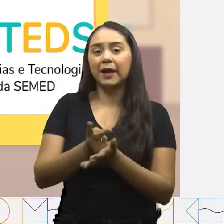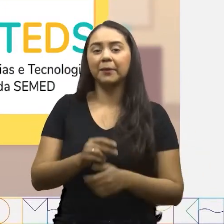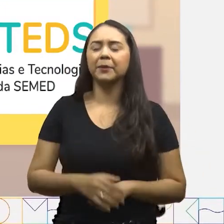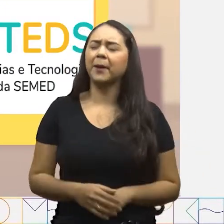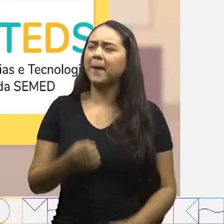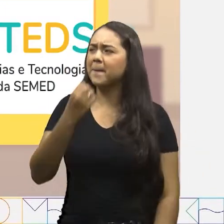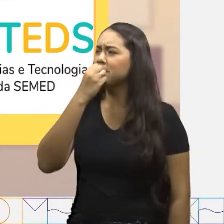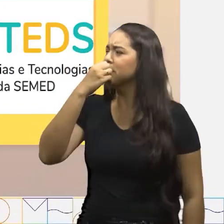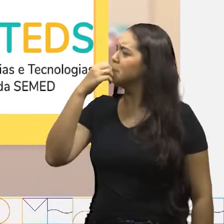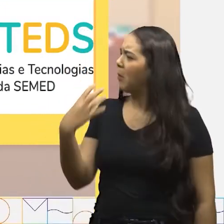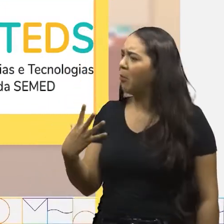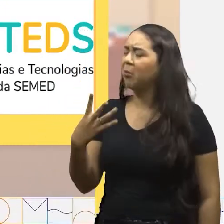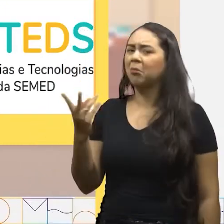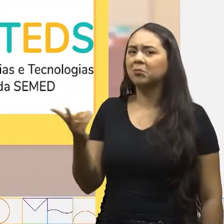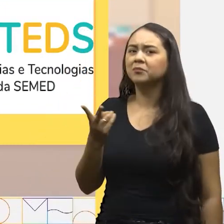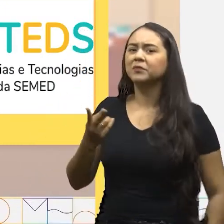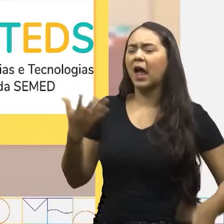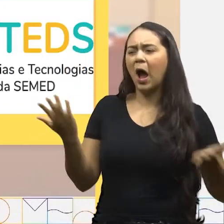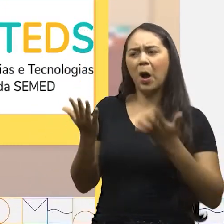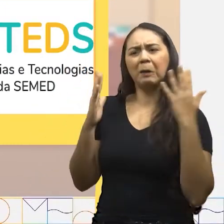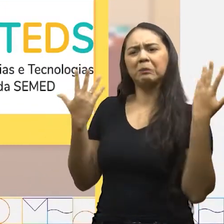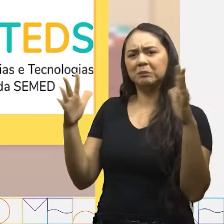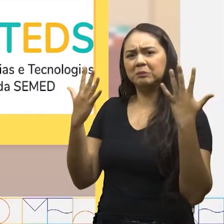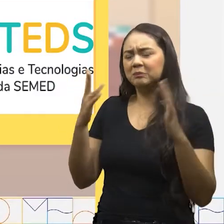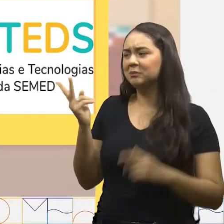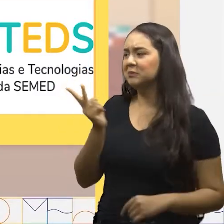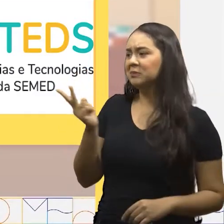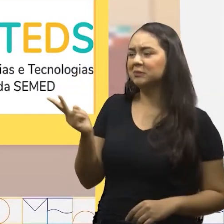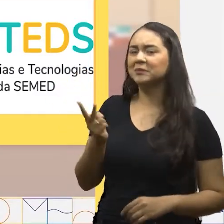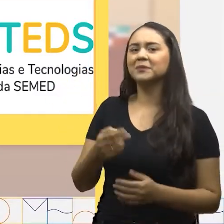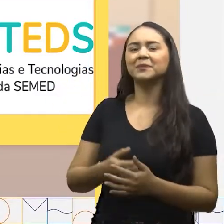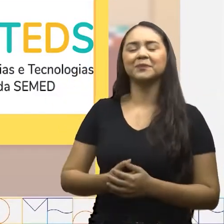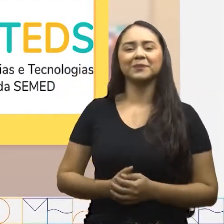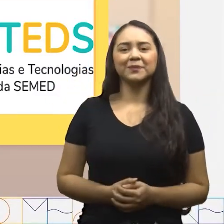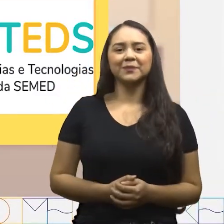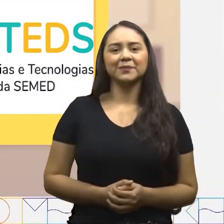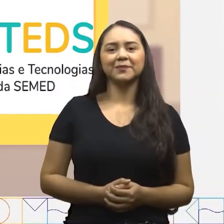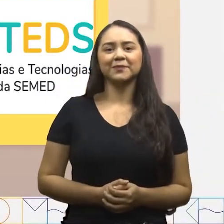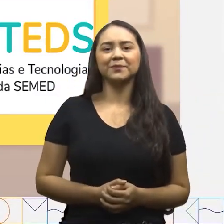Muito bem, João Marcelo! Muito Vamos bater palma para o João Marcelo?